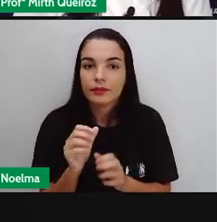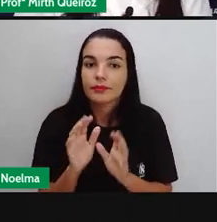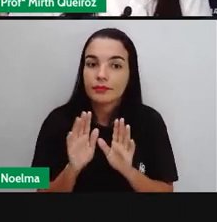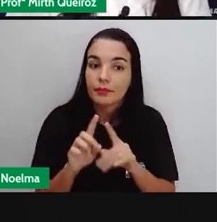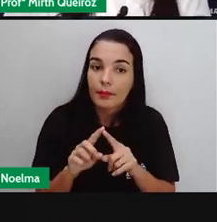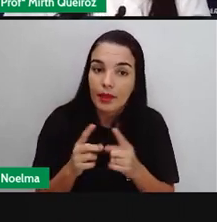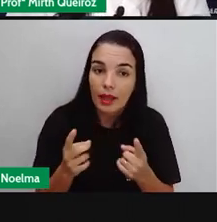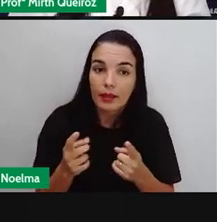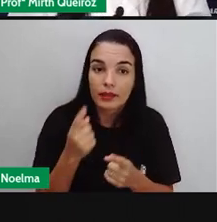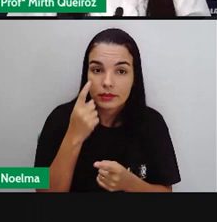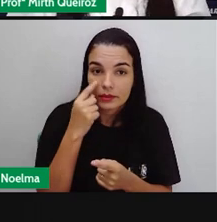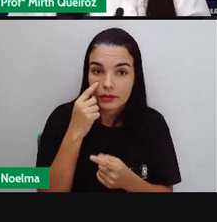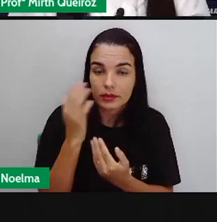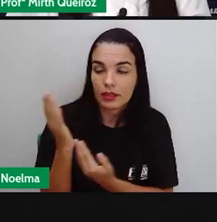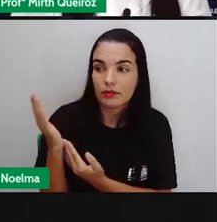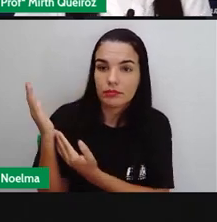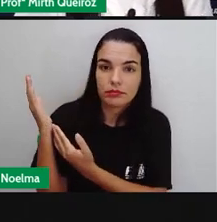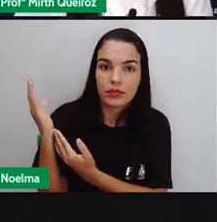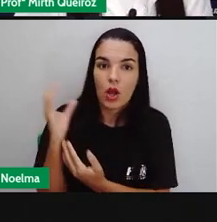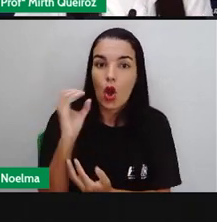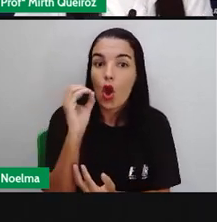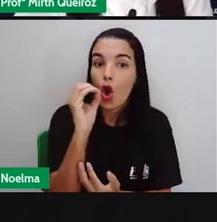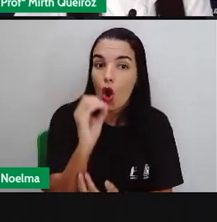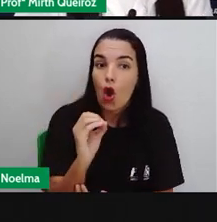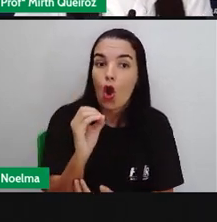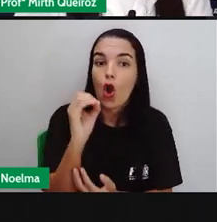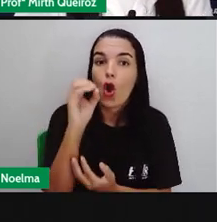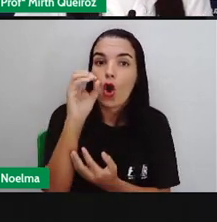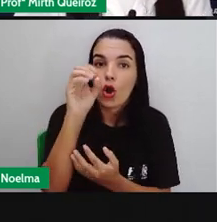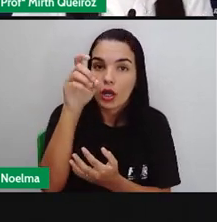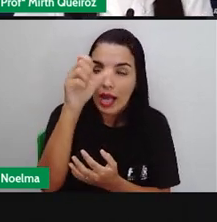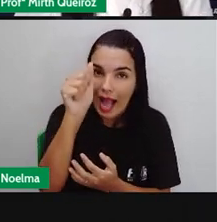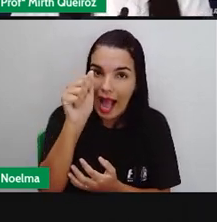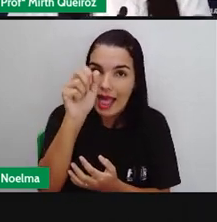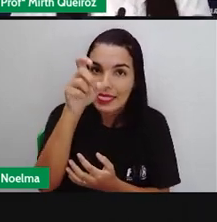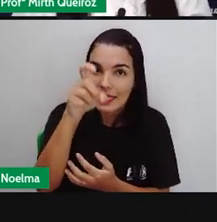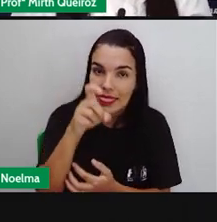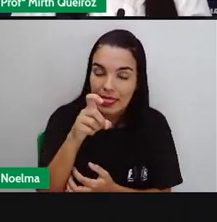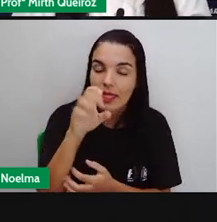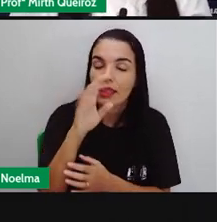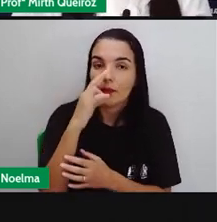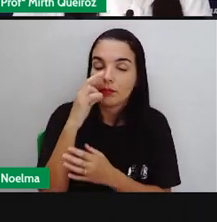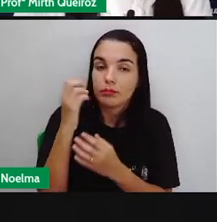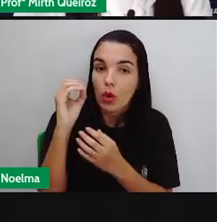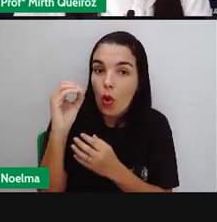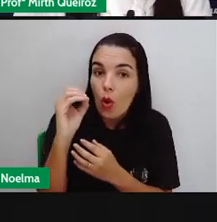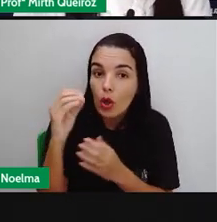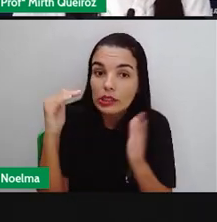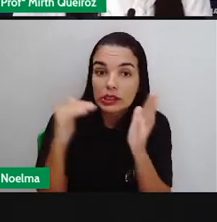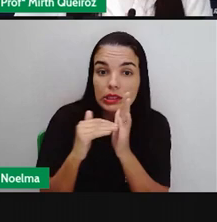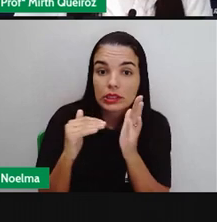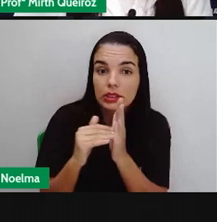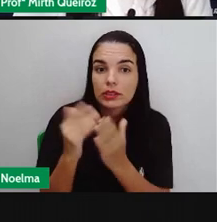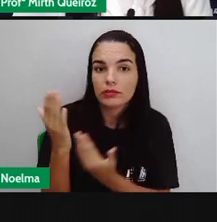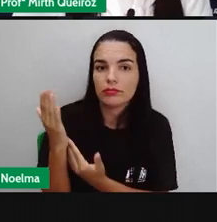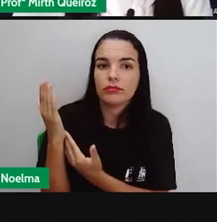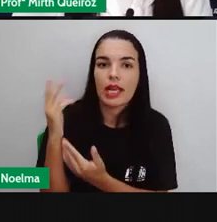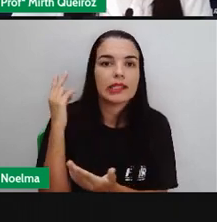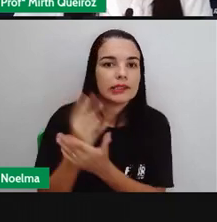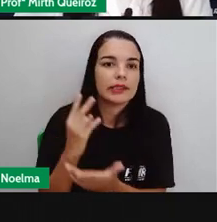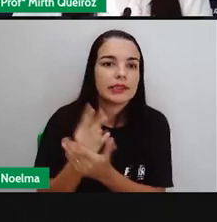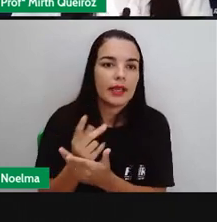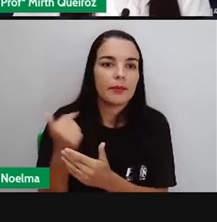documento em anexo aí no e-mail. Em anexo. Então, nós temos aí o em